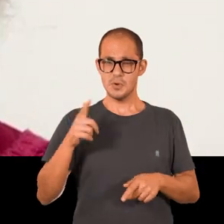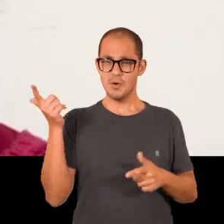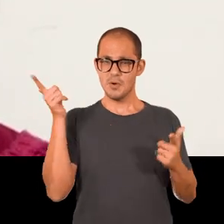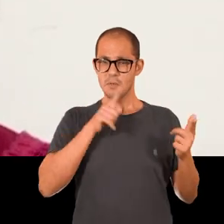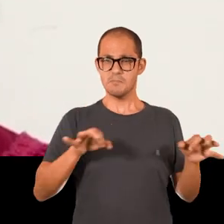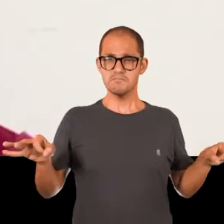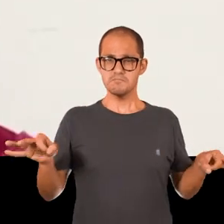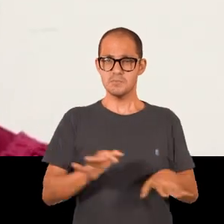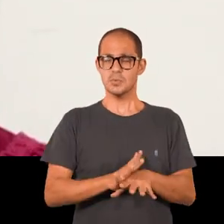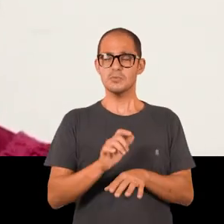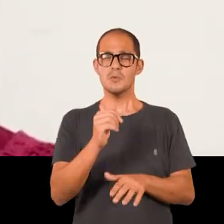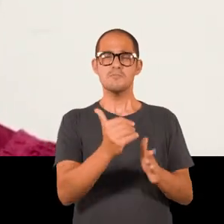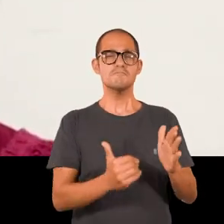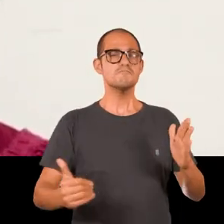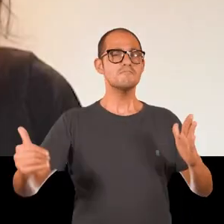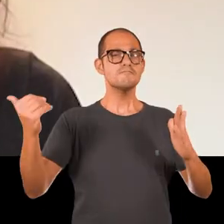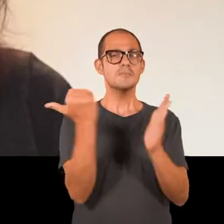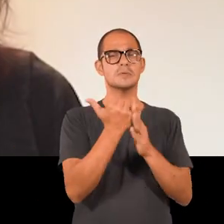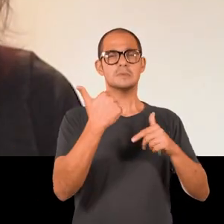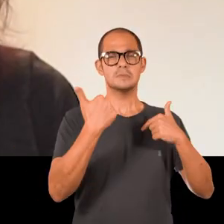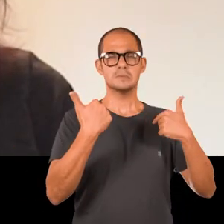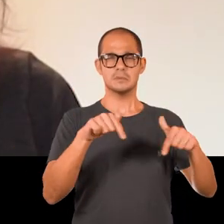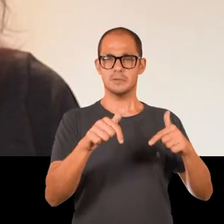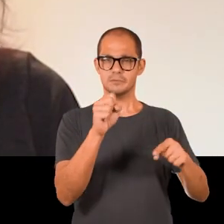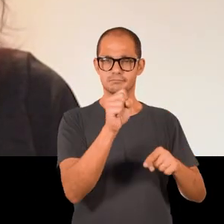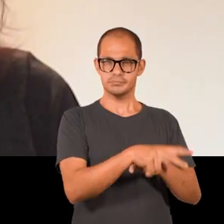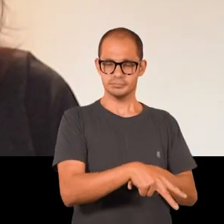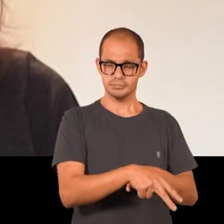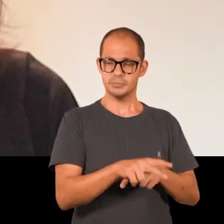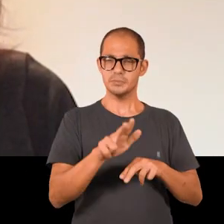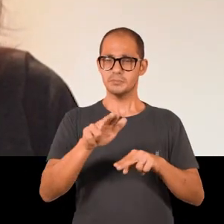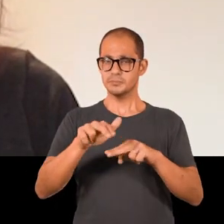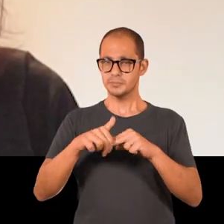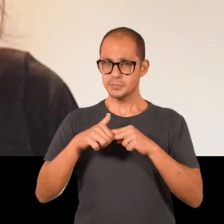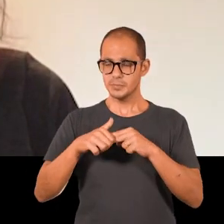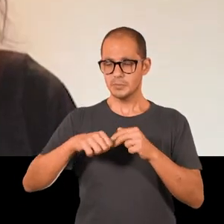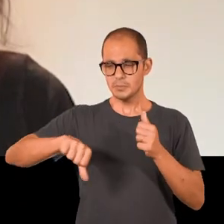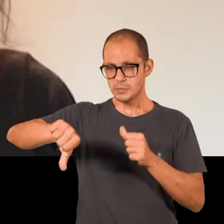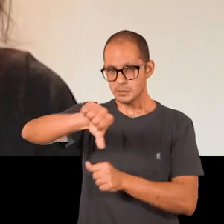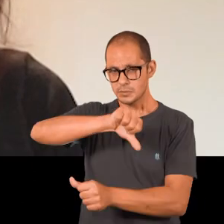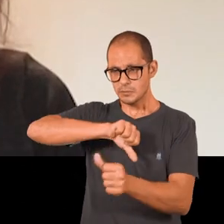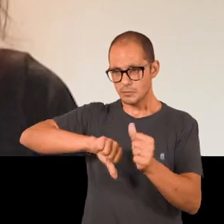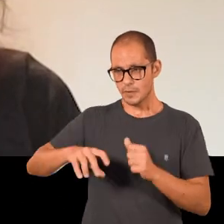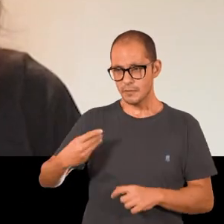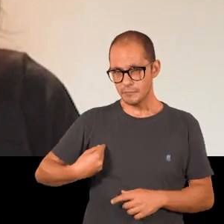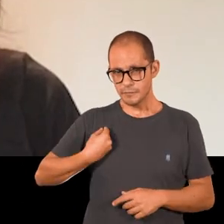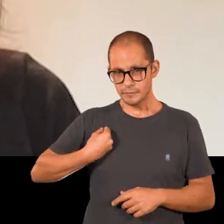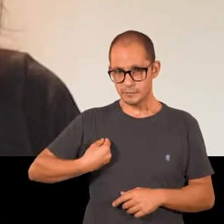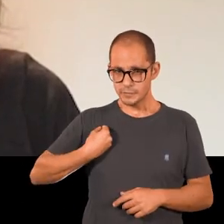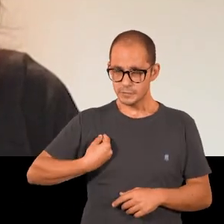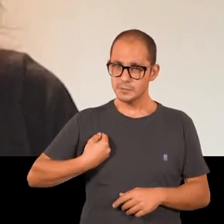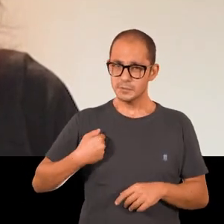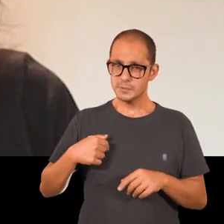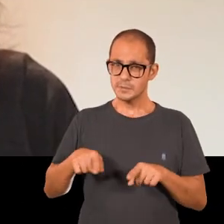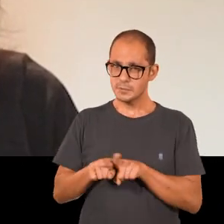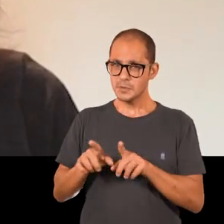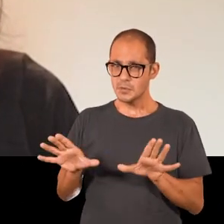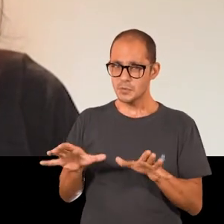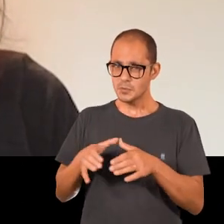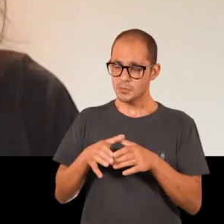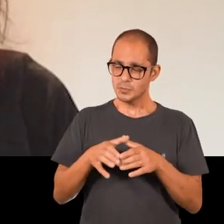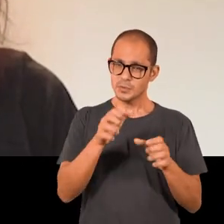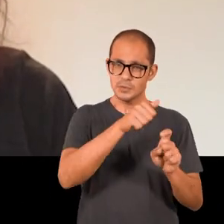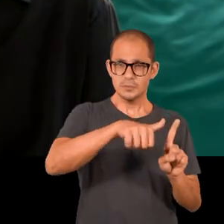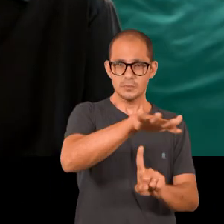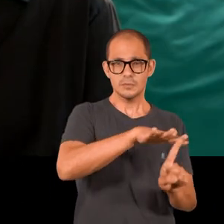alcançar os melhores postos no mercado de trabalho. Sobretudo, a possibilidade de transformar a sua realidade, a realidade da sua comunidade e da